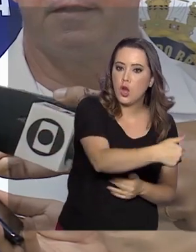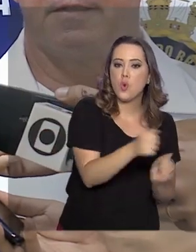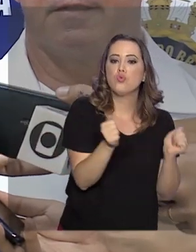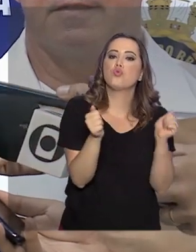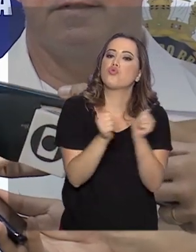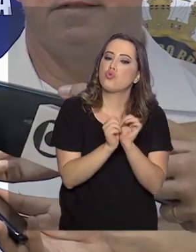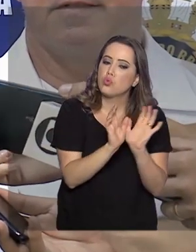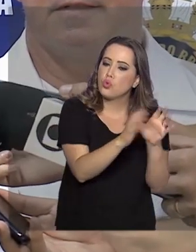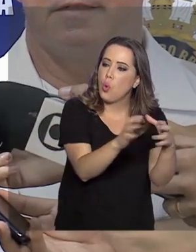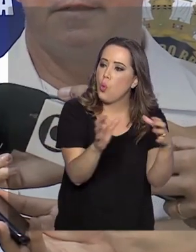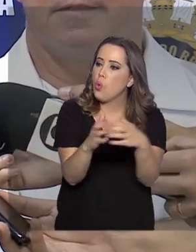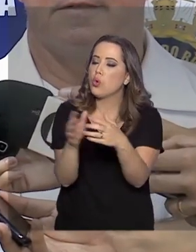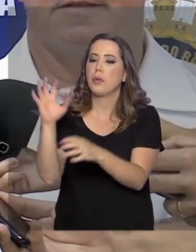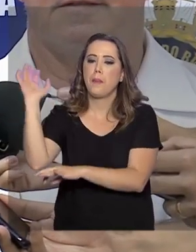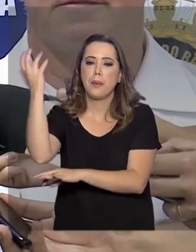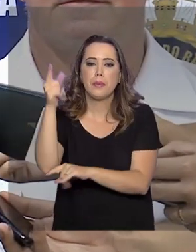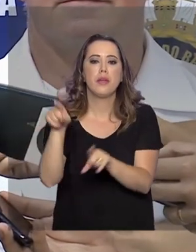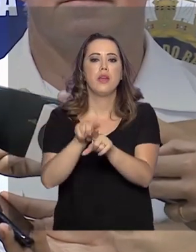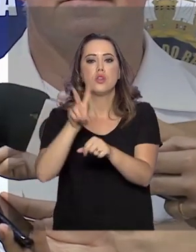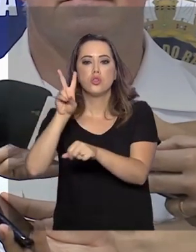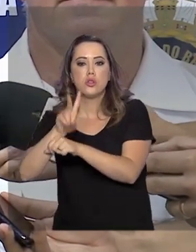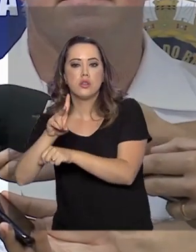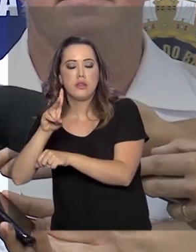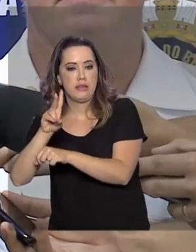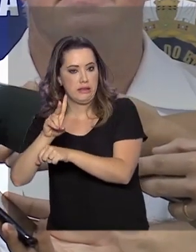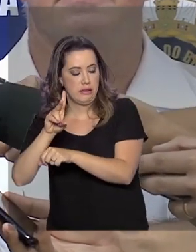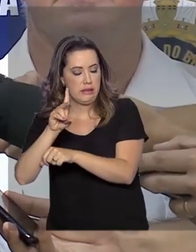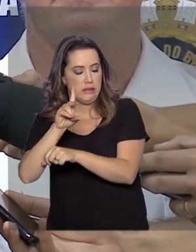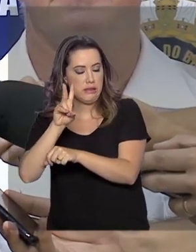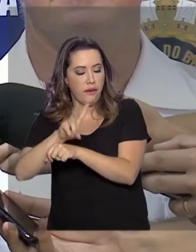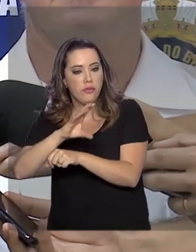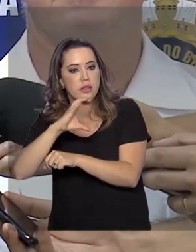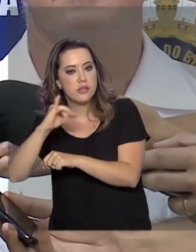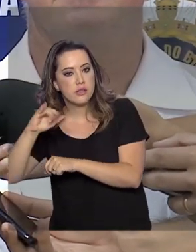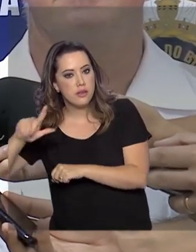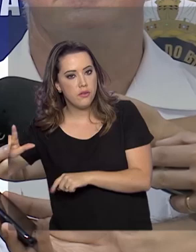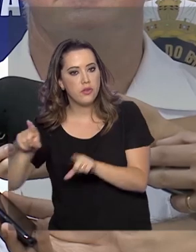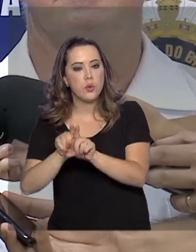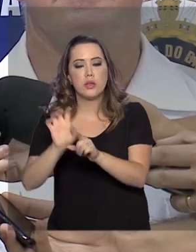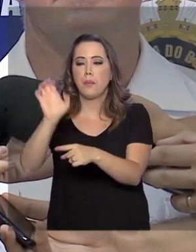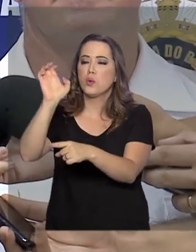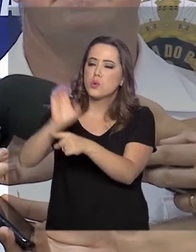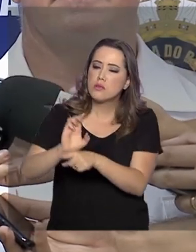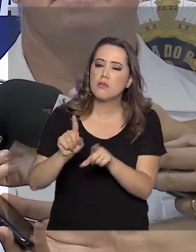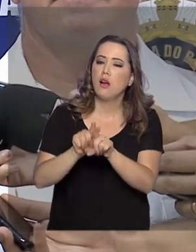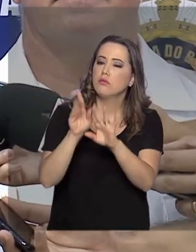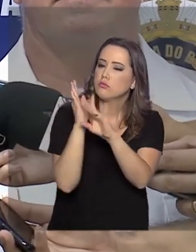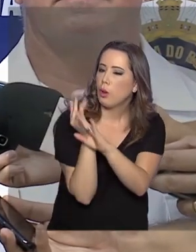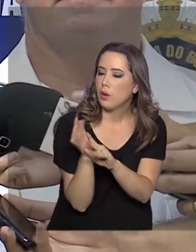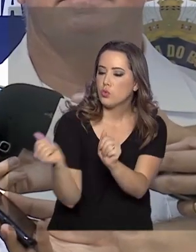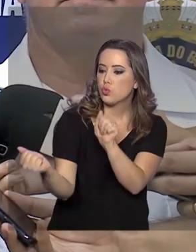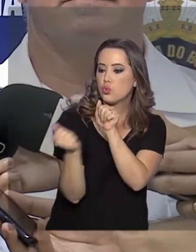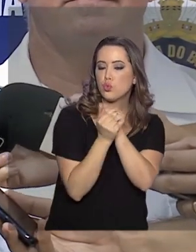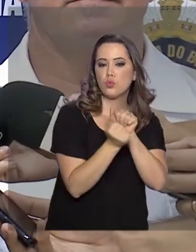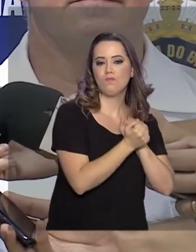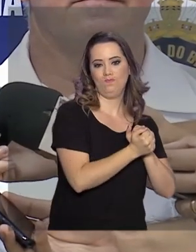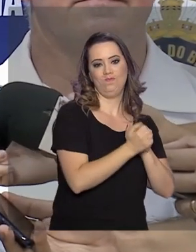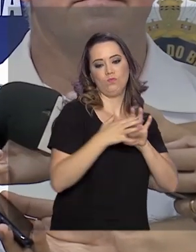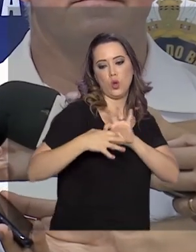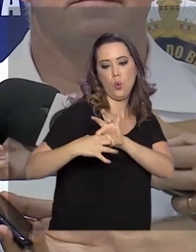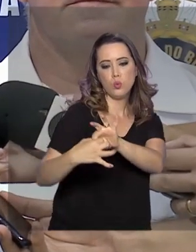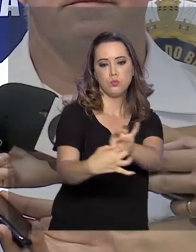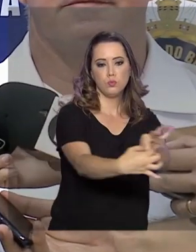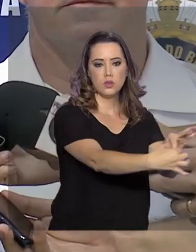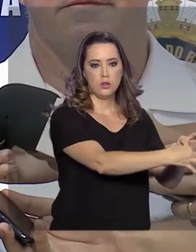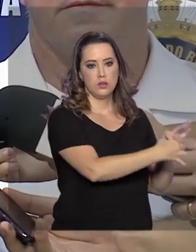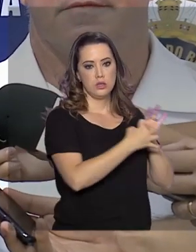aqui, do meio ambiente, da defesa civil. E os órgãos estaduais e locais são muito importantes. Então, a integração conjunta